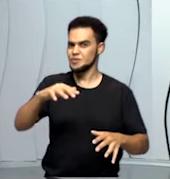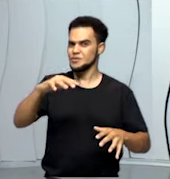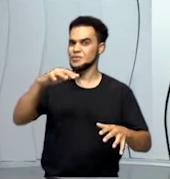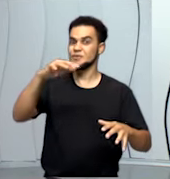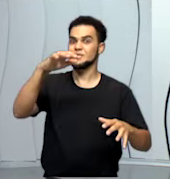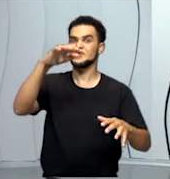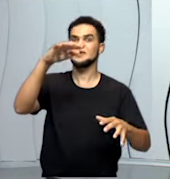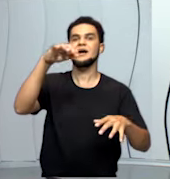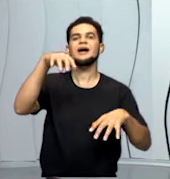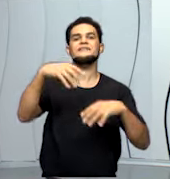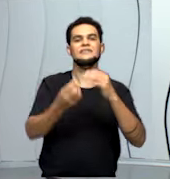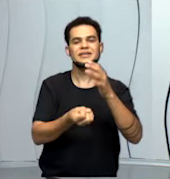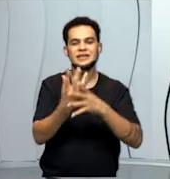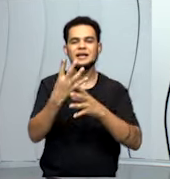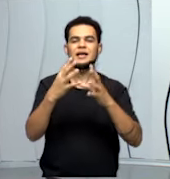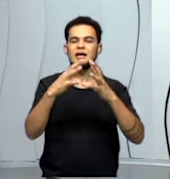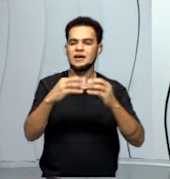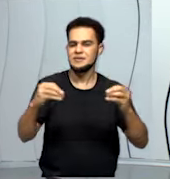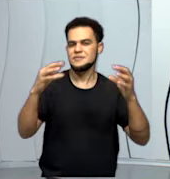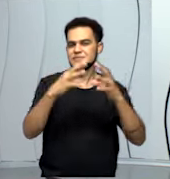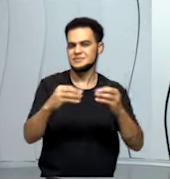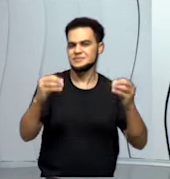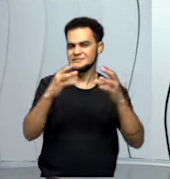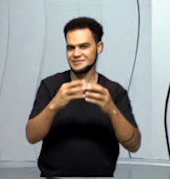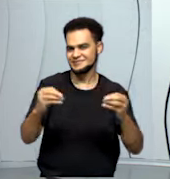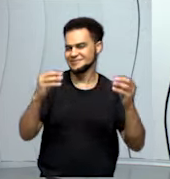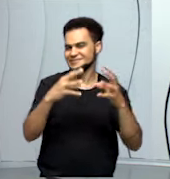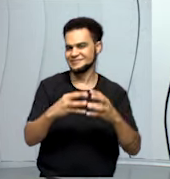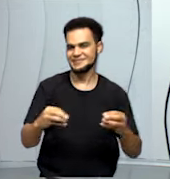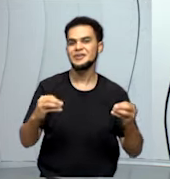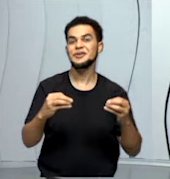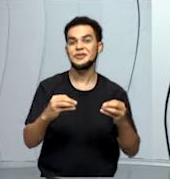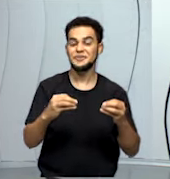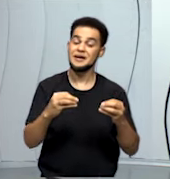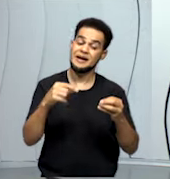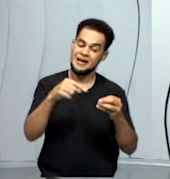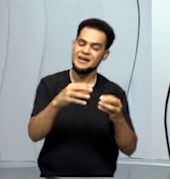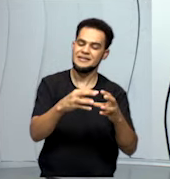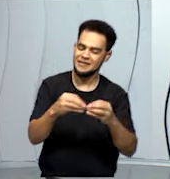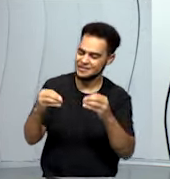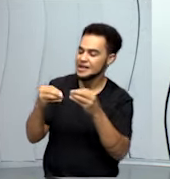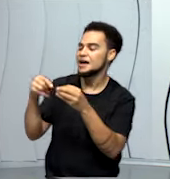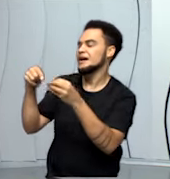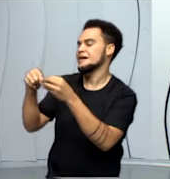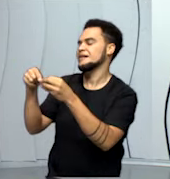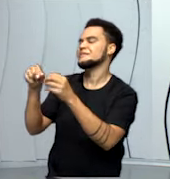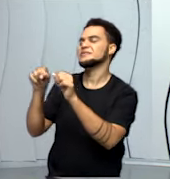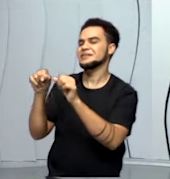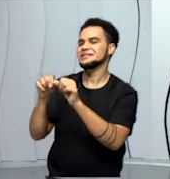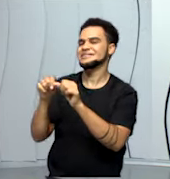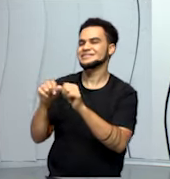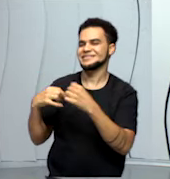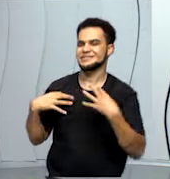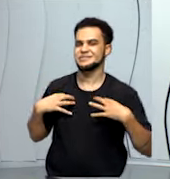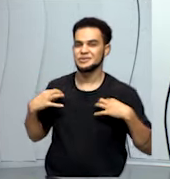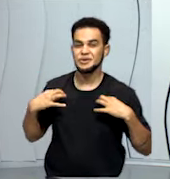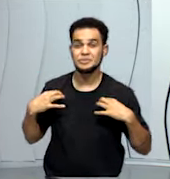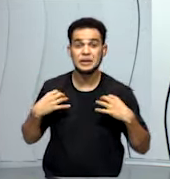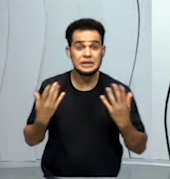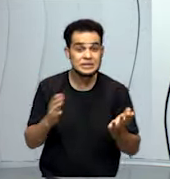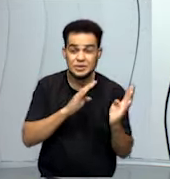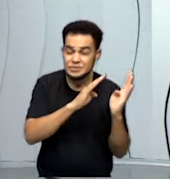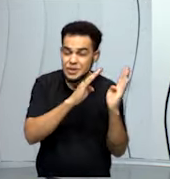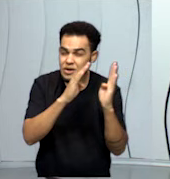dar o algodão, fornecer essa matéria-prima para a gente. Esse processo todo gasta